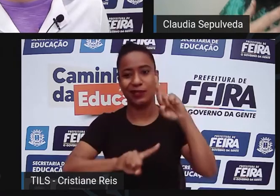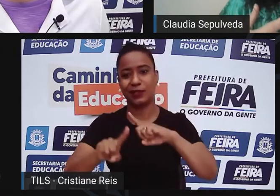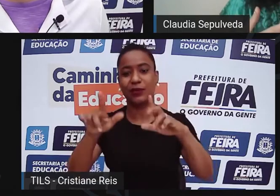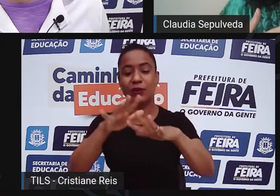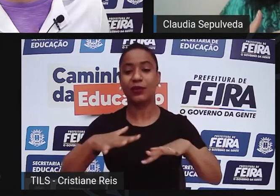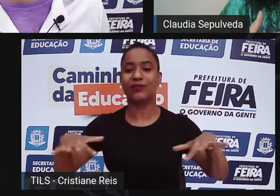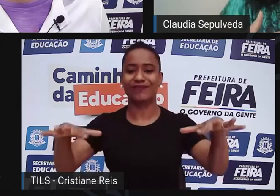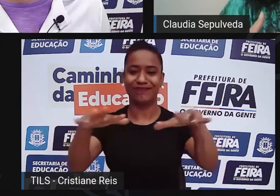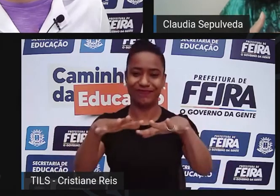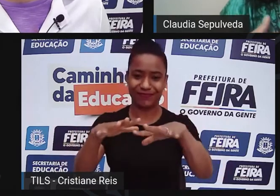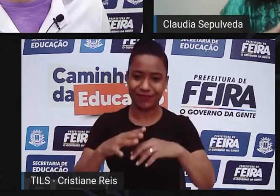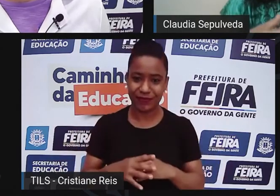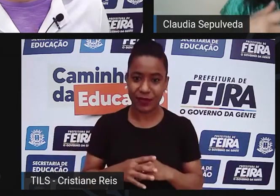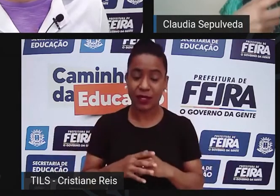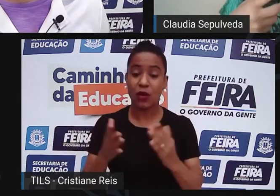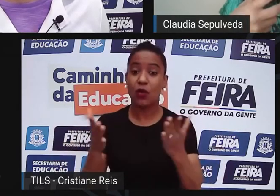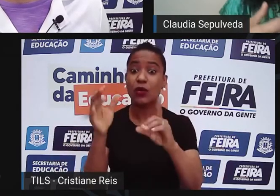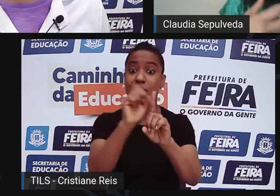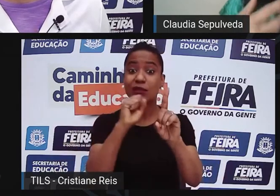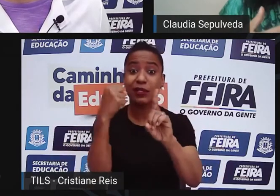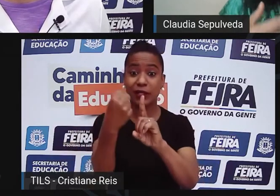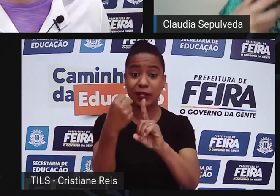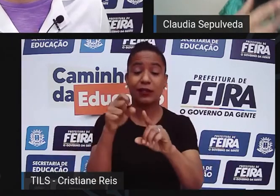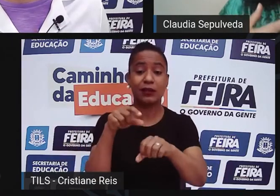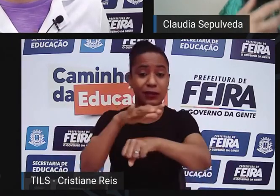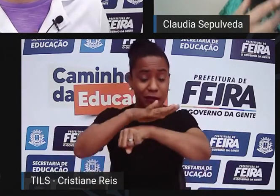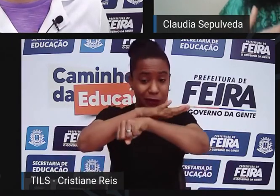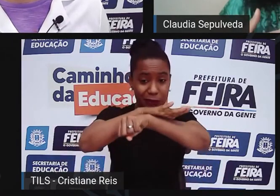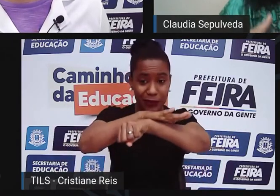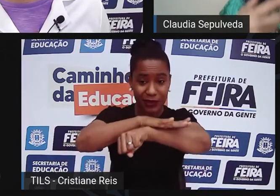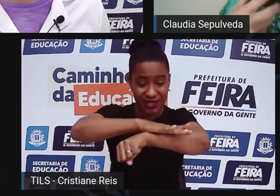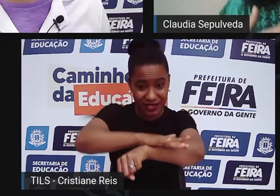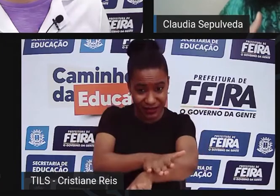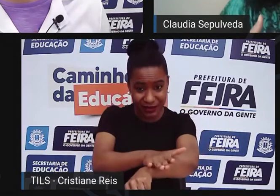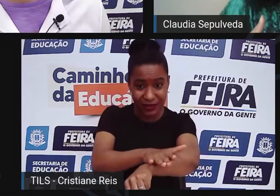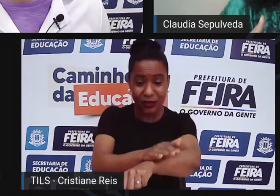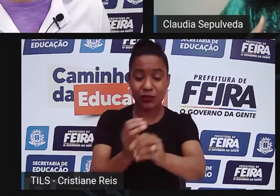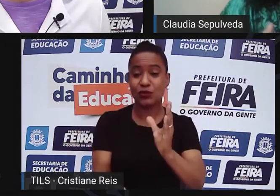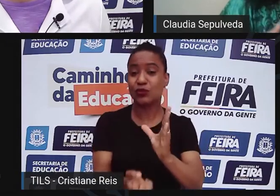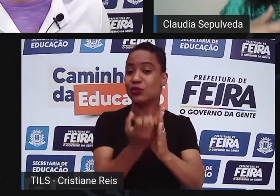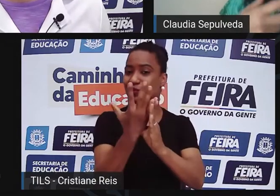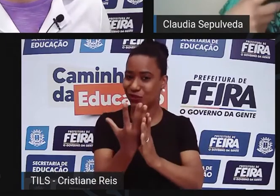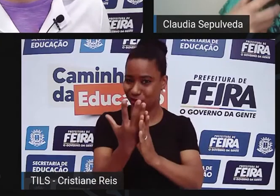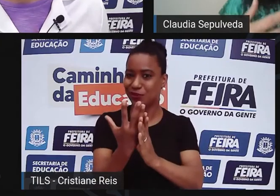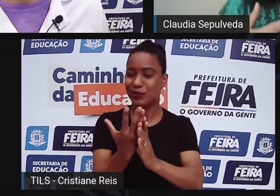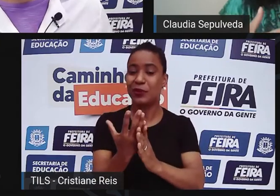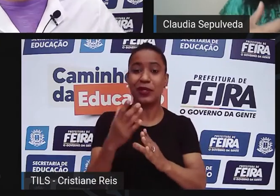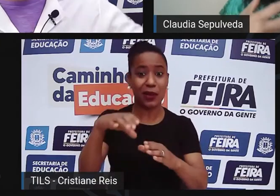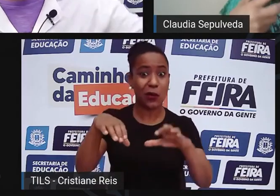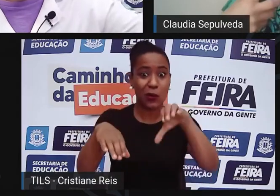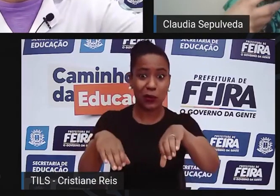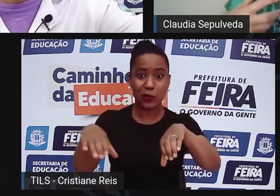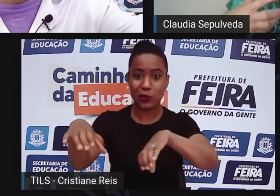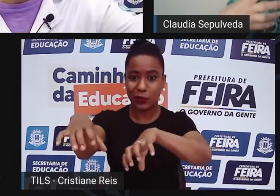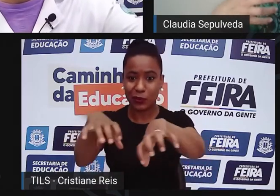nossa sociedade, ele tem origem na colonização, no imperialismo europeu e ele